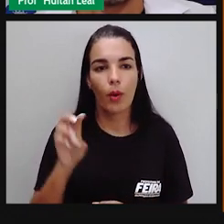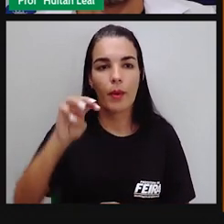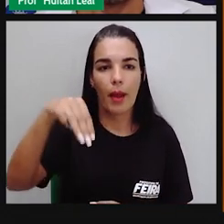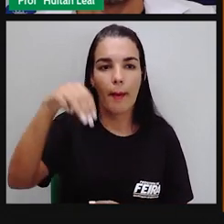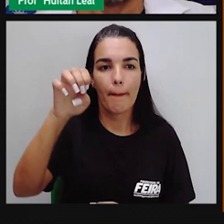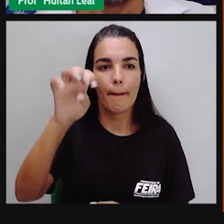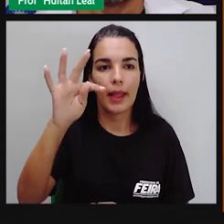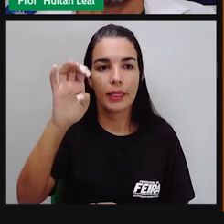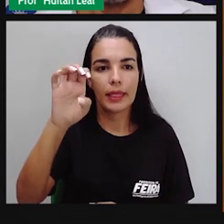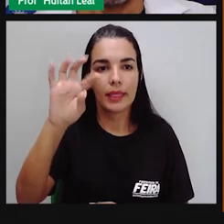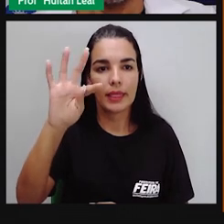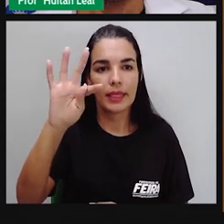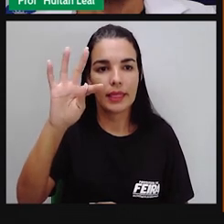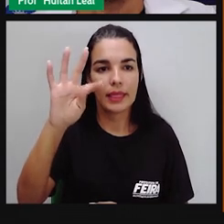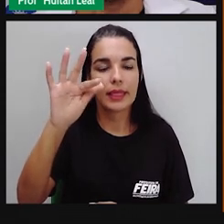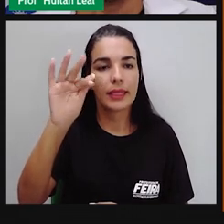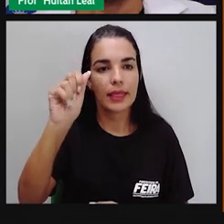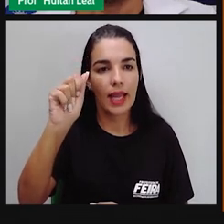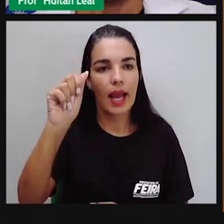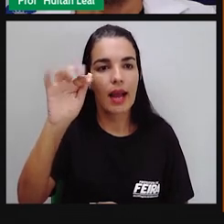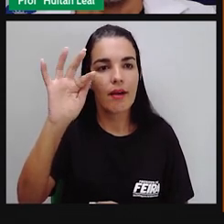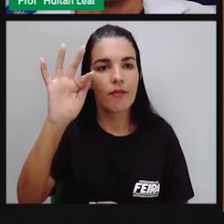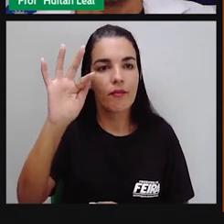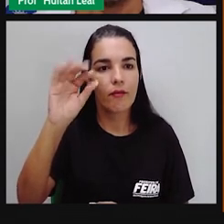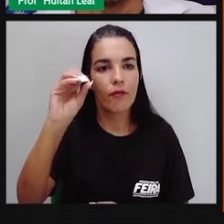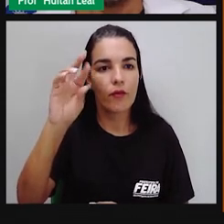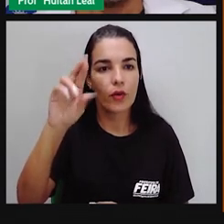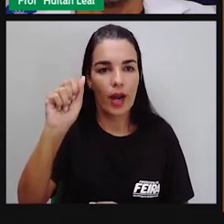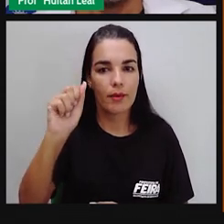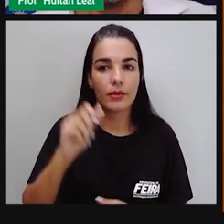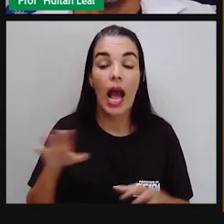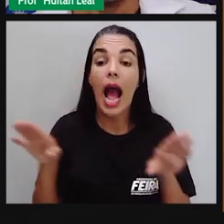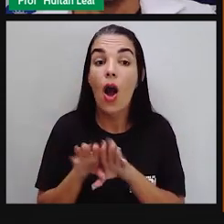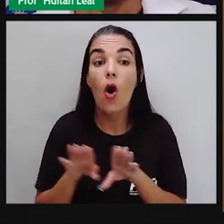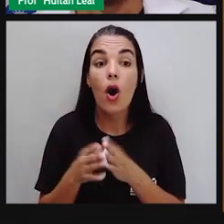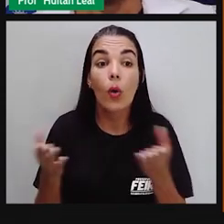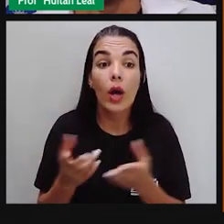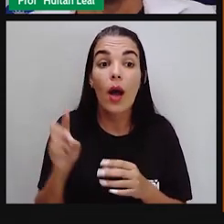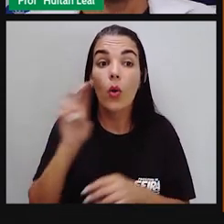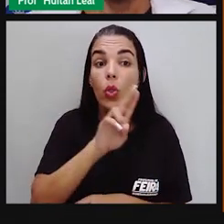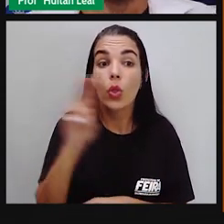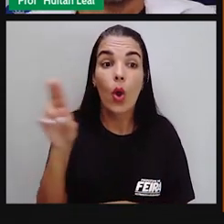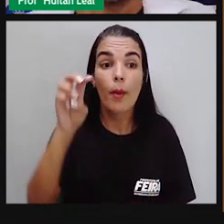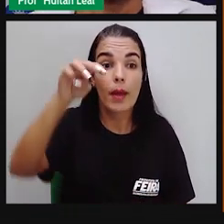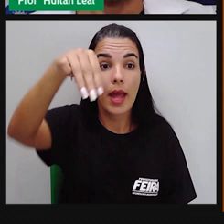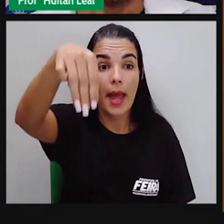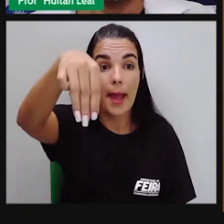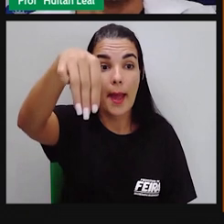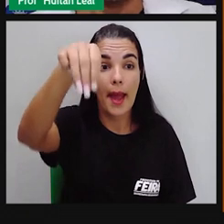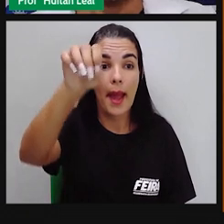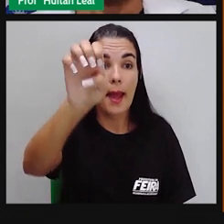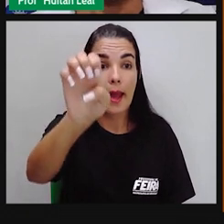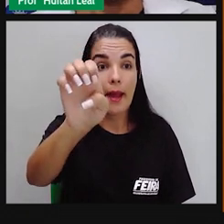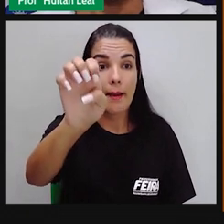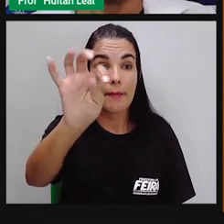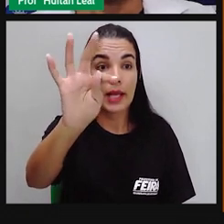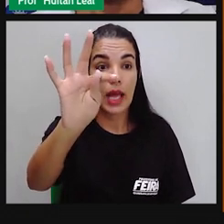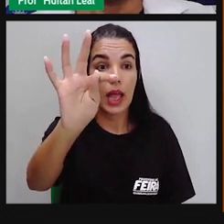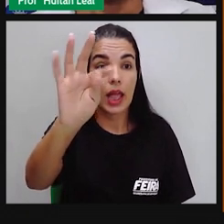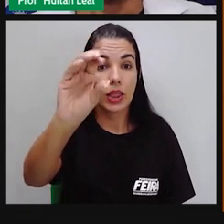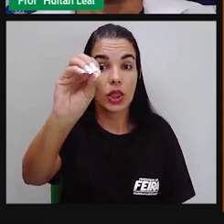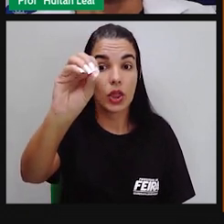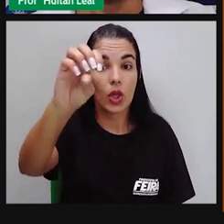metáfora. Metonímia. A metonímia é uma figura de linguagem que pode